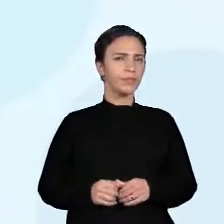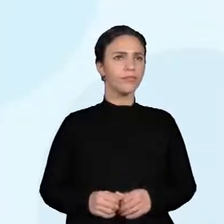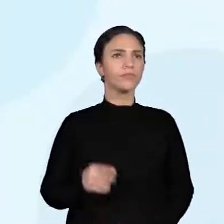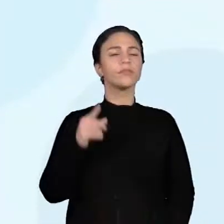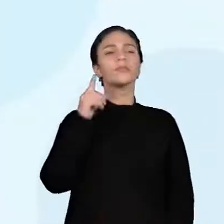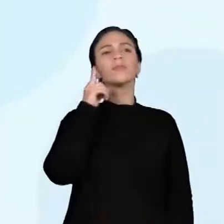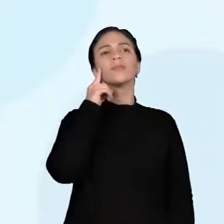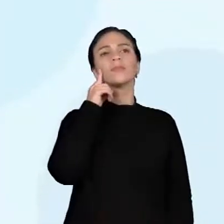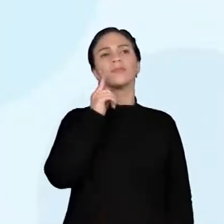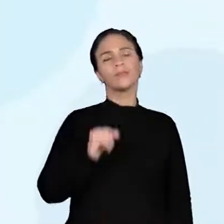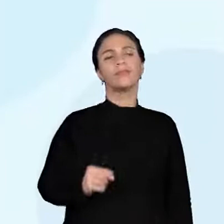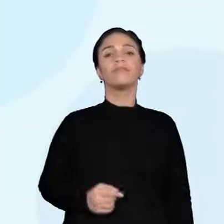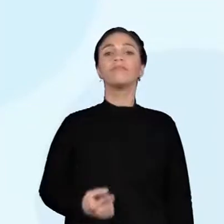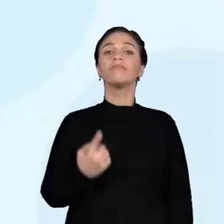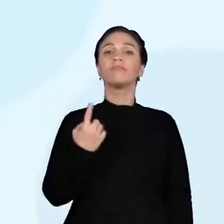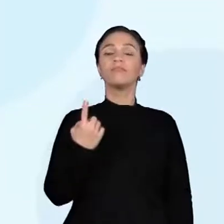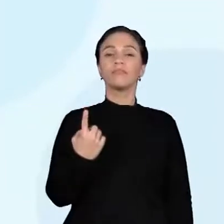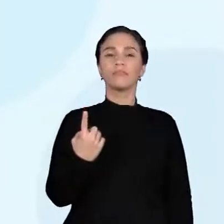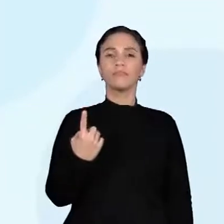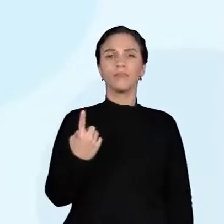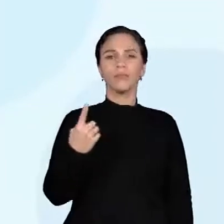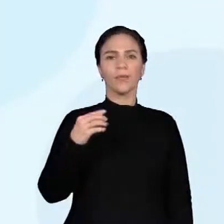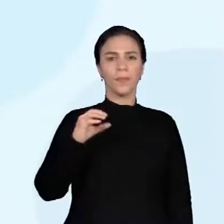.050.